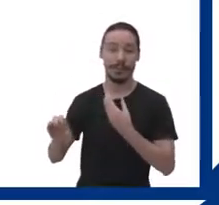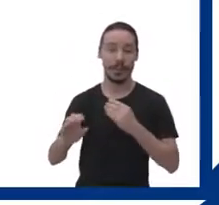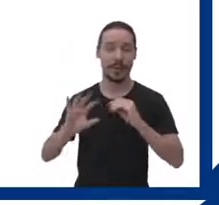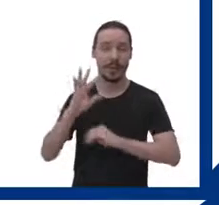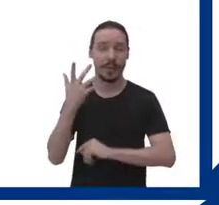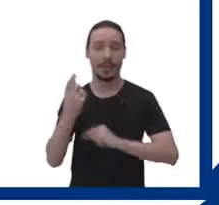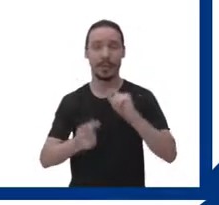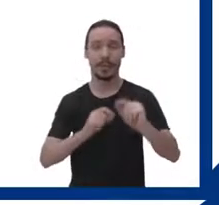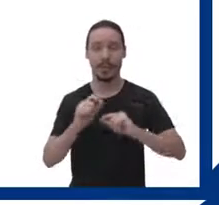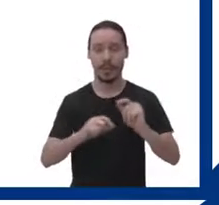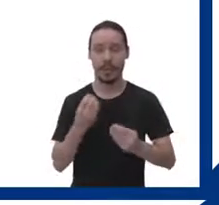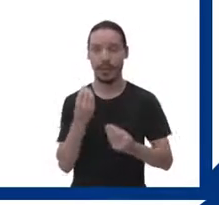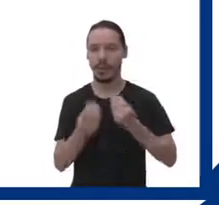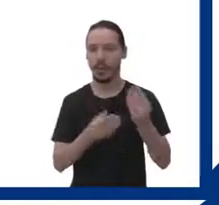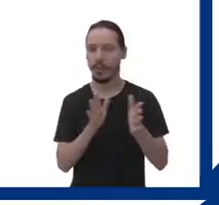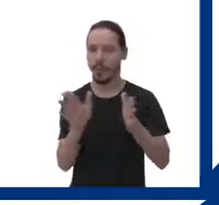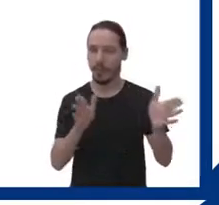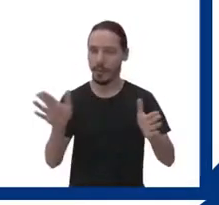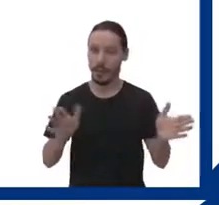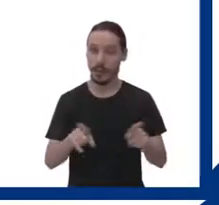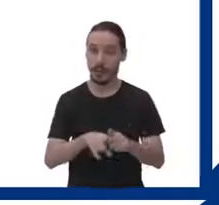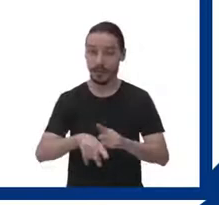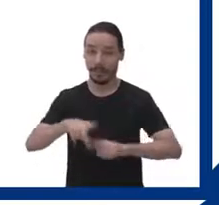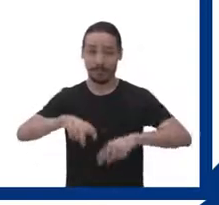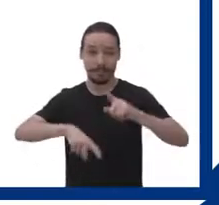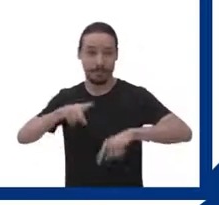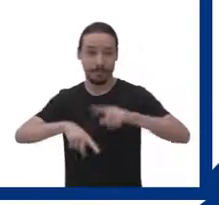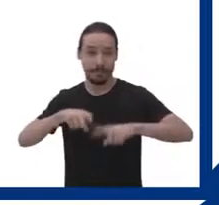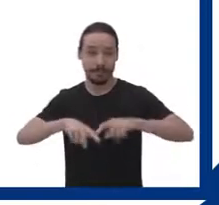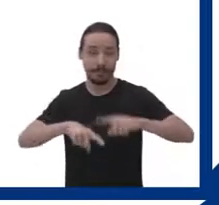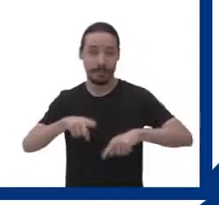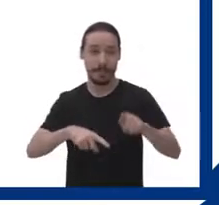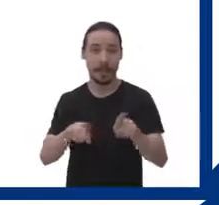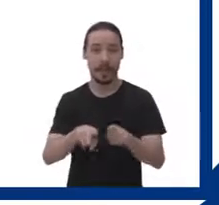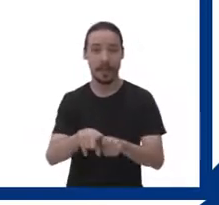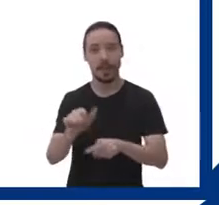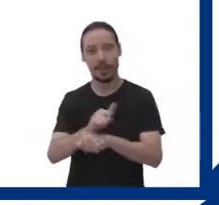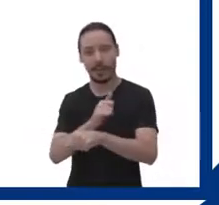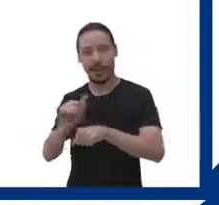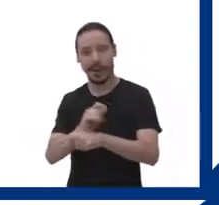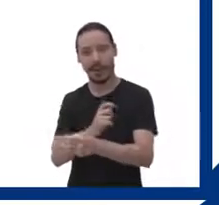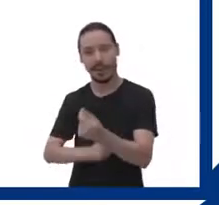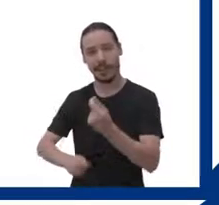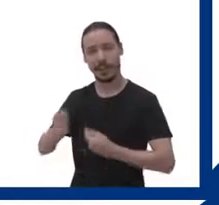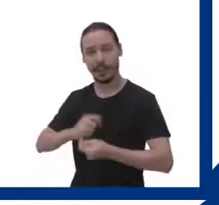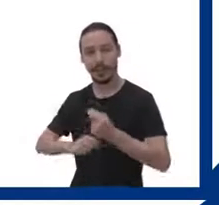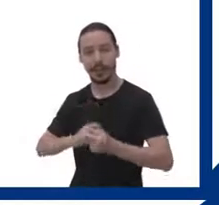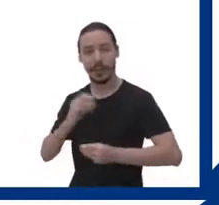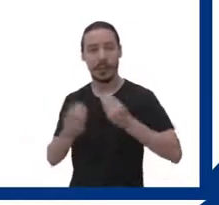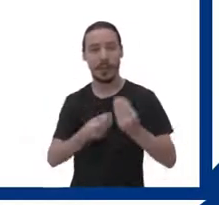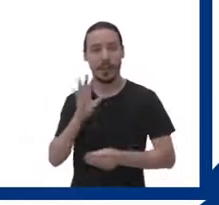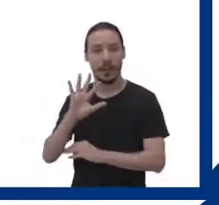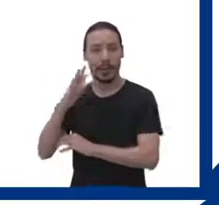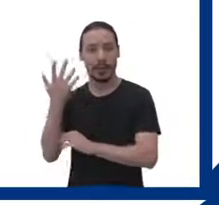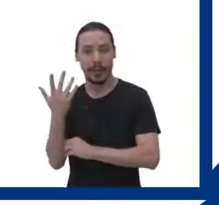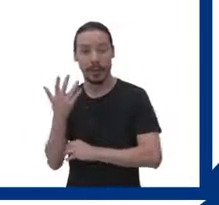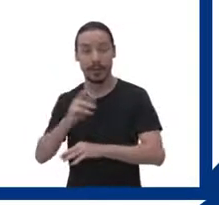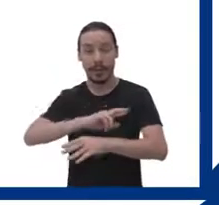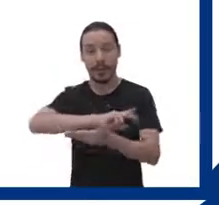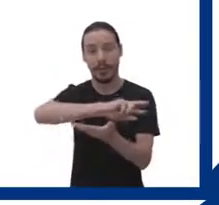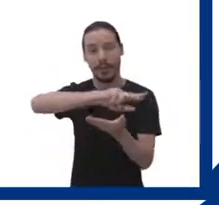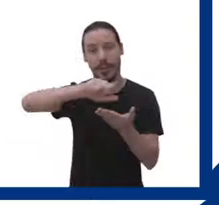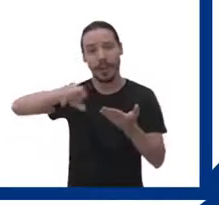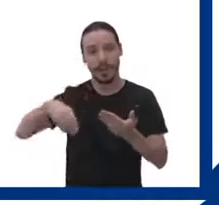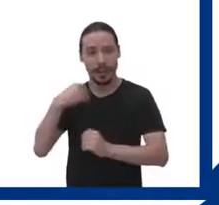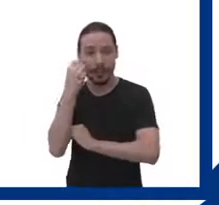distância, os diferentes meios, recursos didáticos e alternativas de gestão, criam um cenário